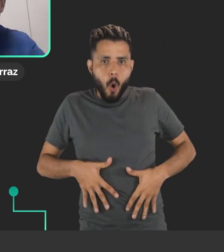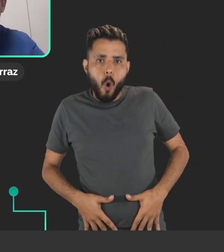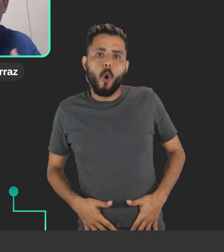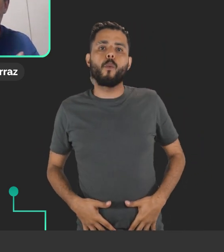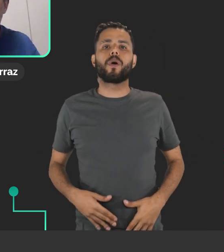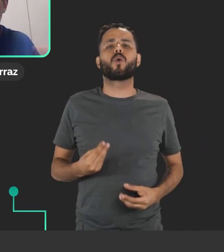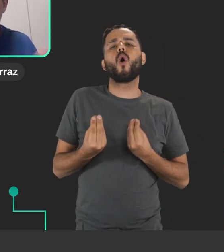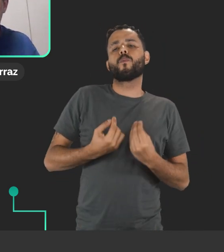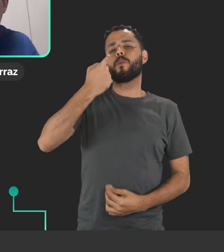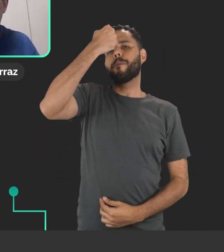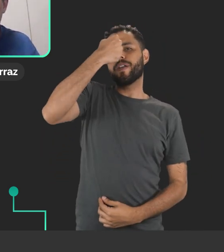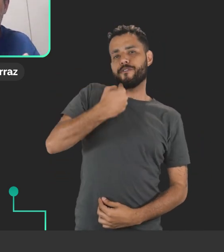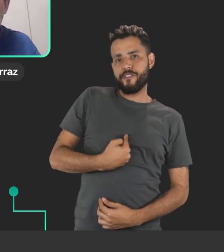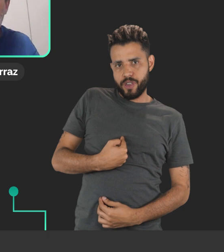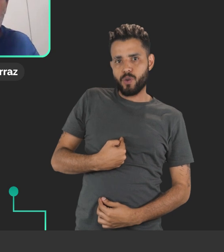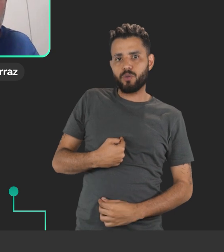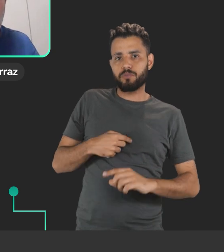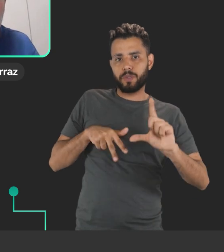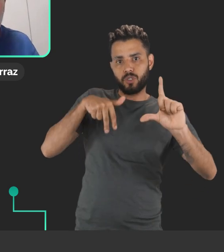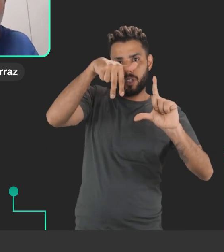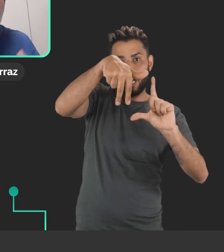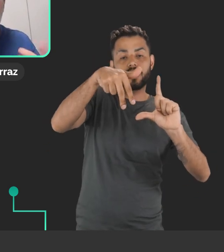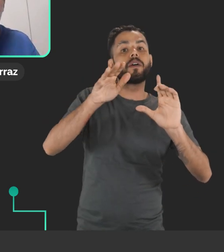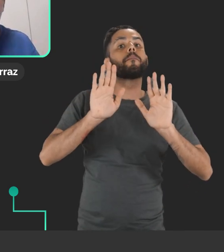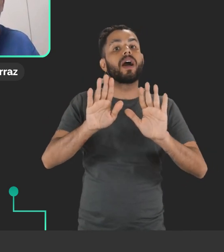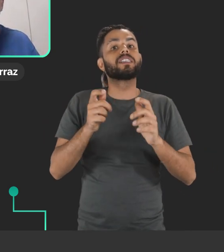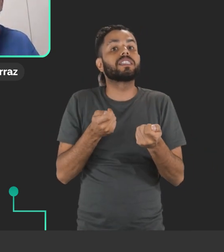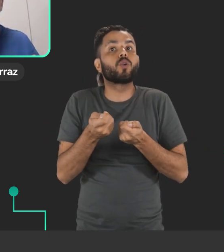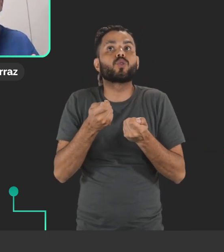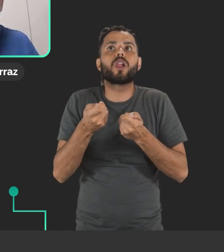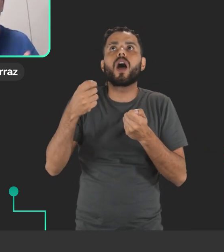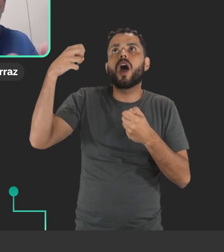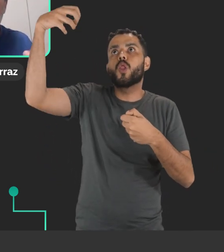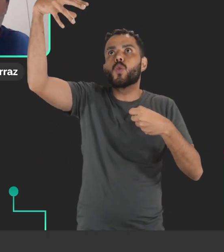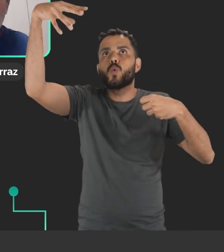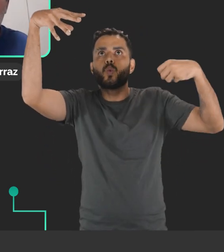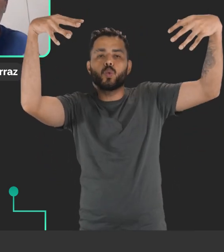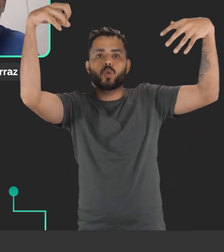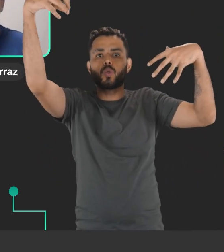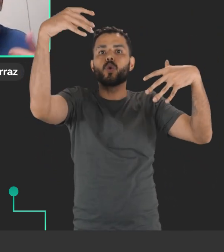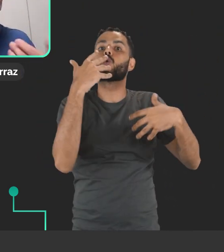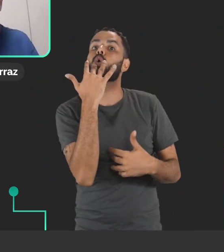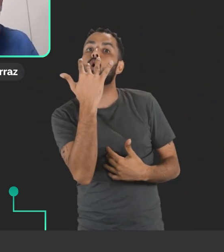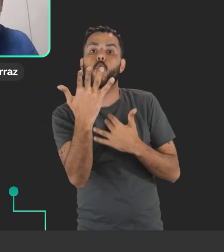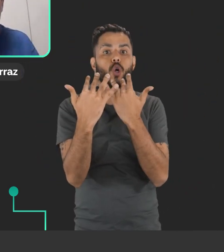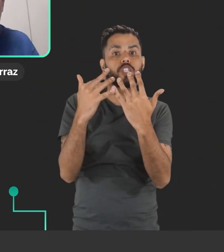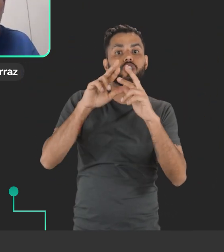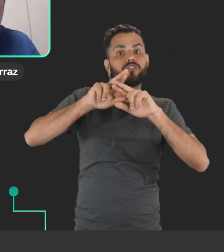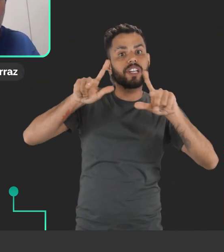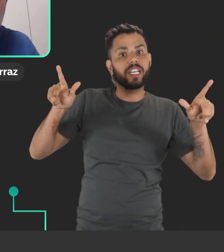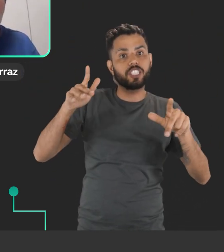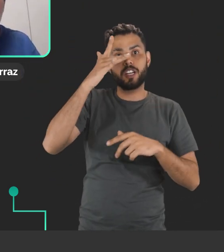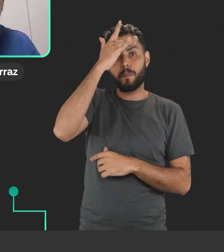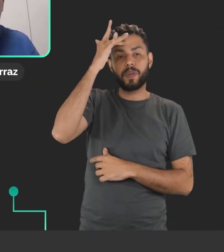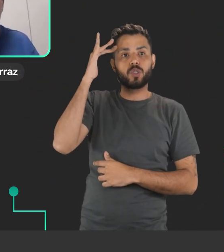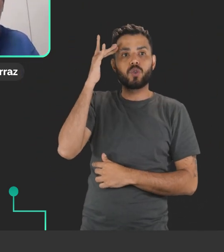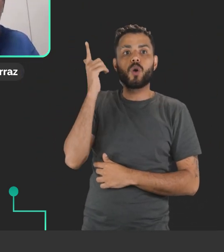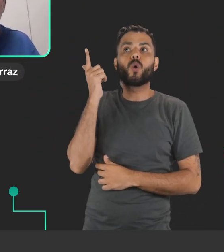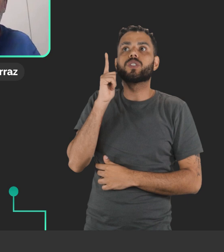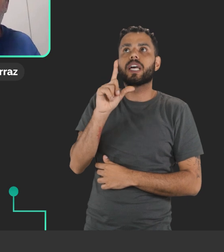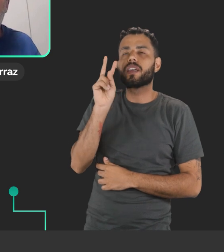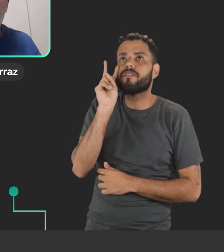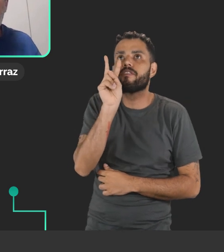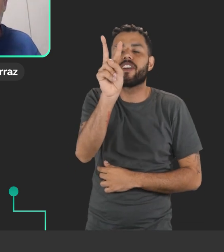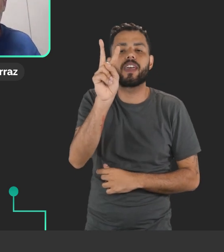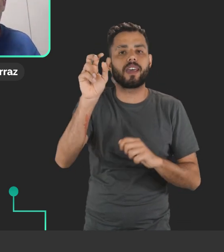né, roupas e aparência do personagem, mas também a luminosidade, contraste, para que ela consiga enxergar